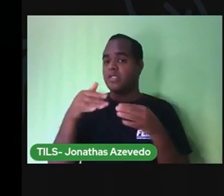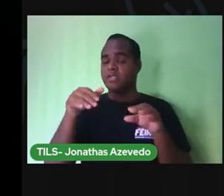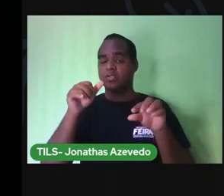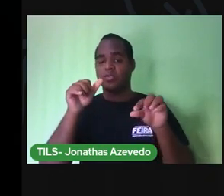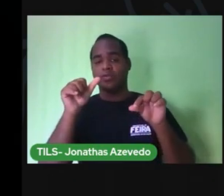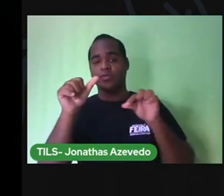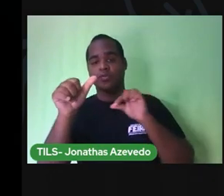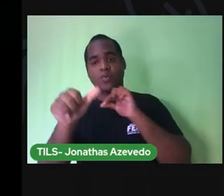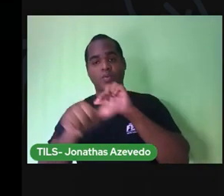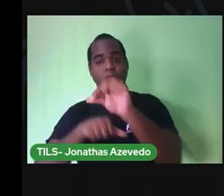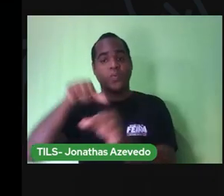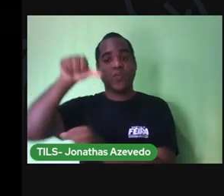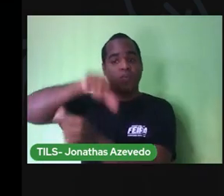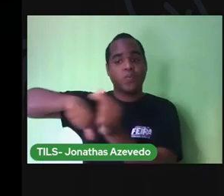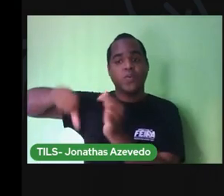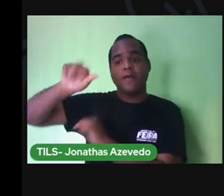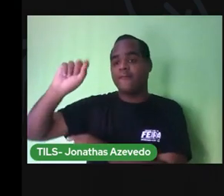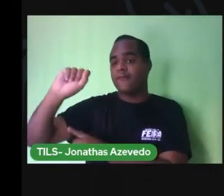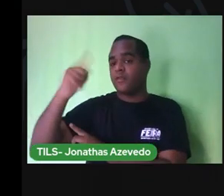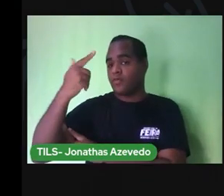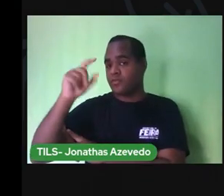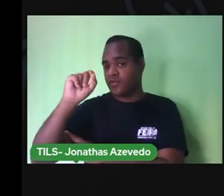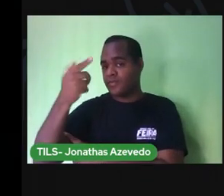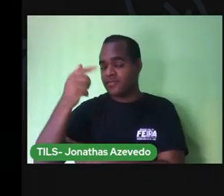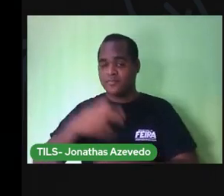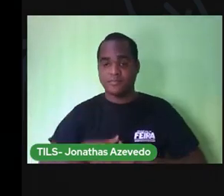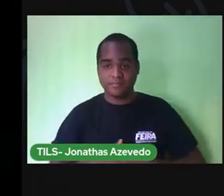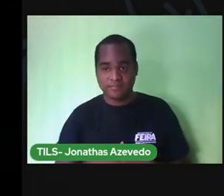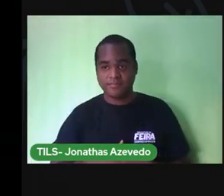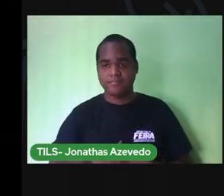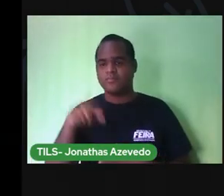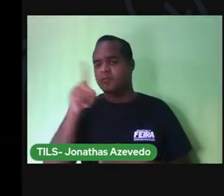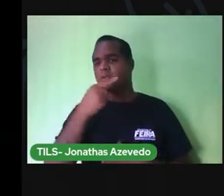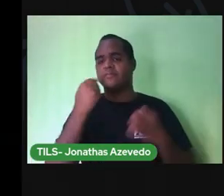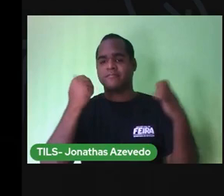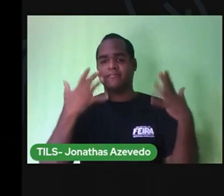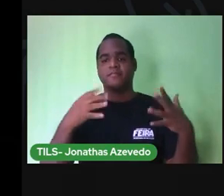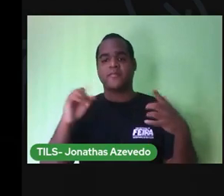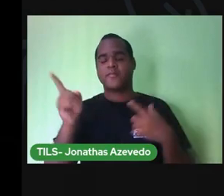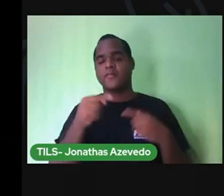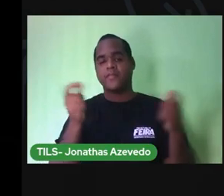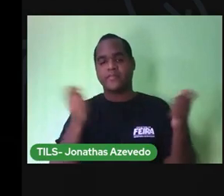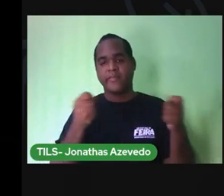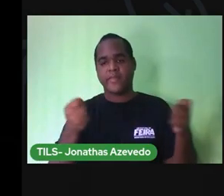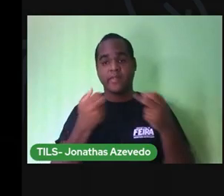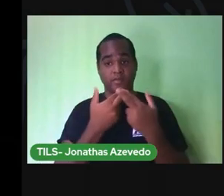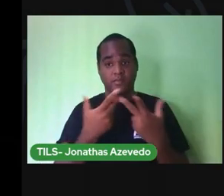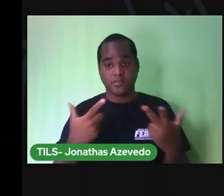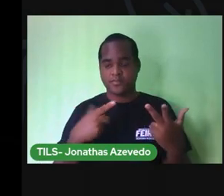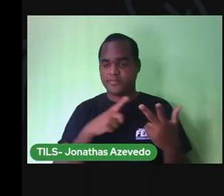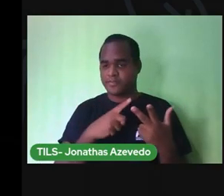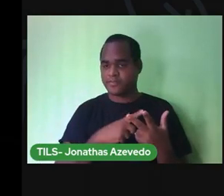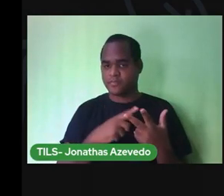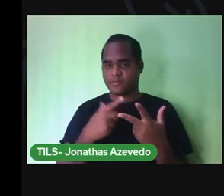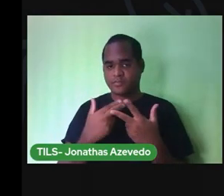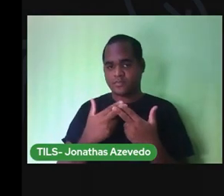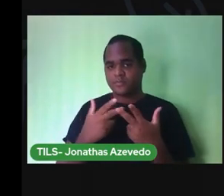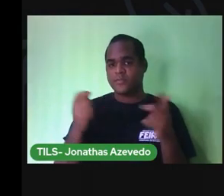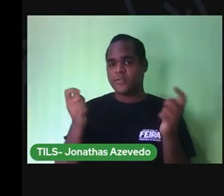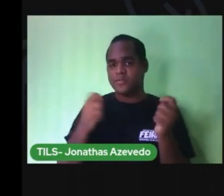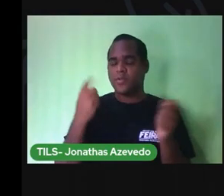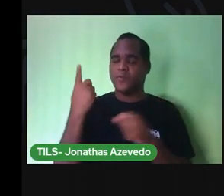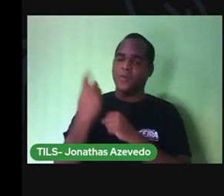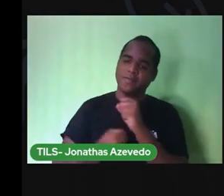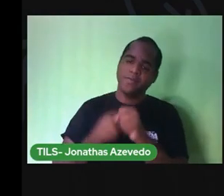volta do sol, nos proporciona quatro estações do ano. E cada uma